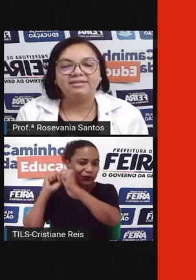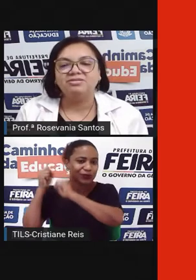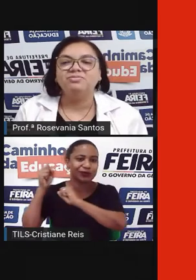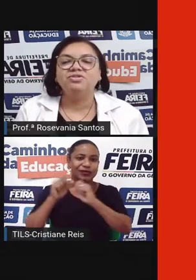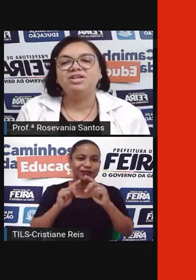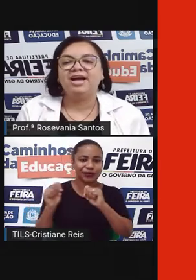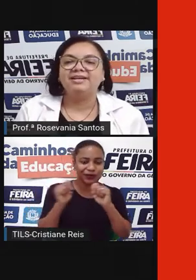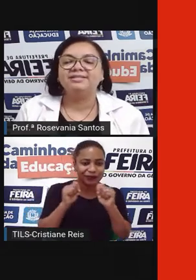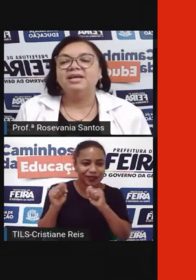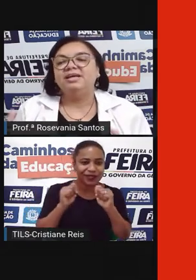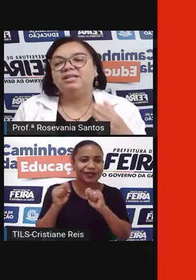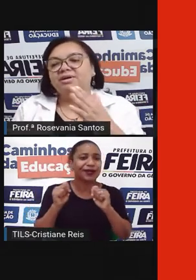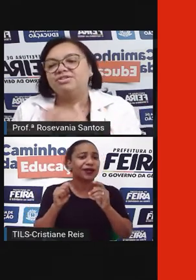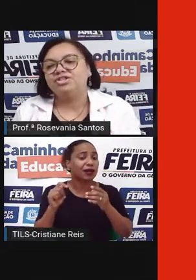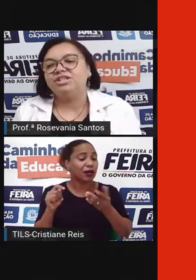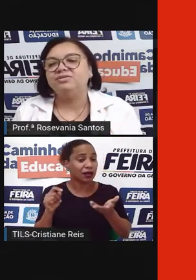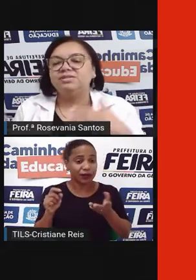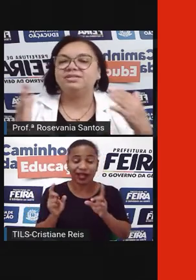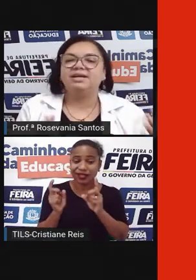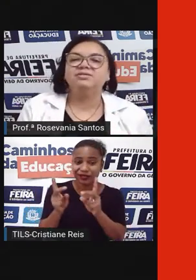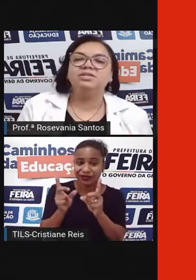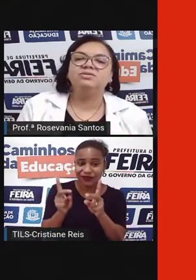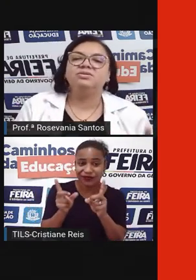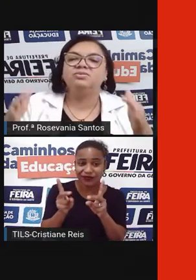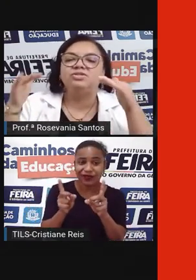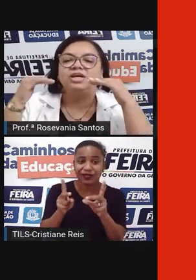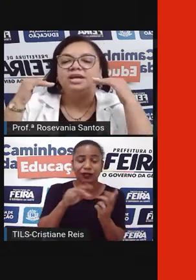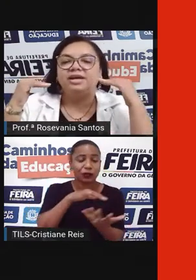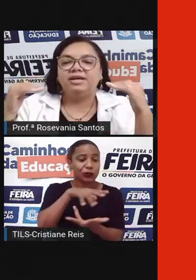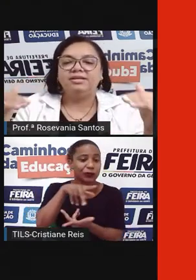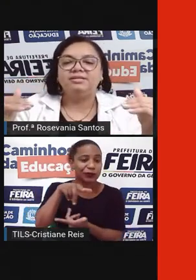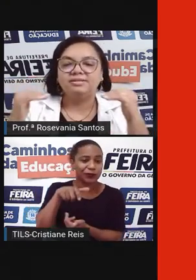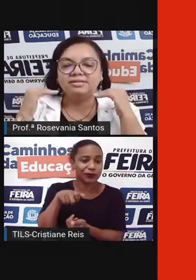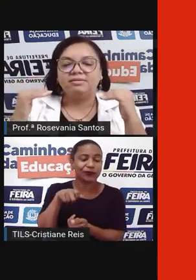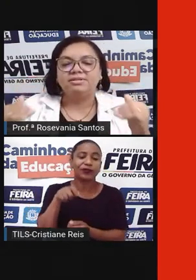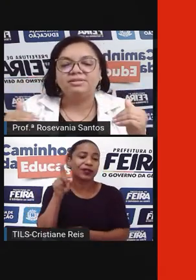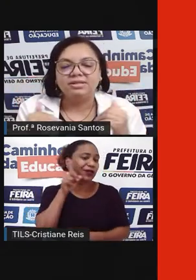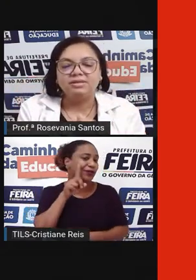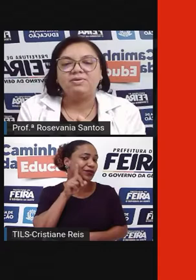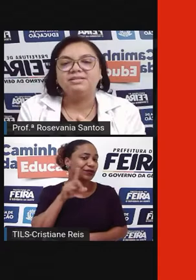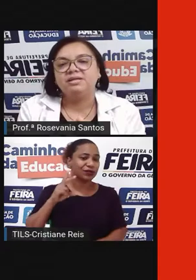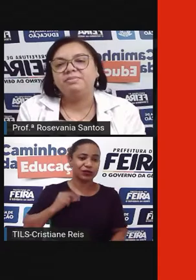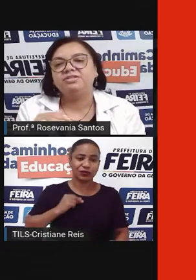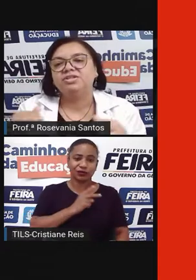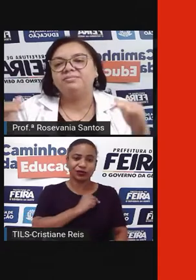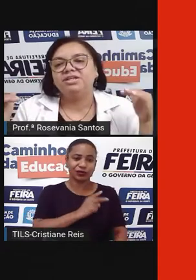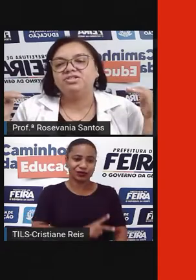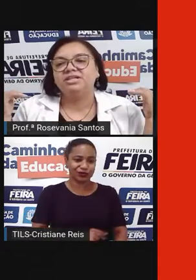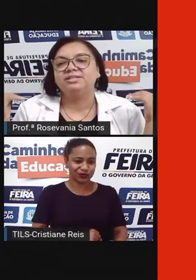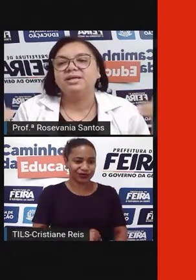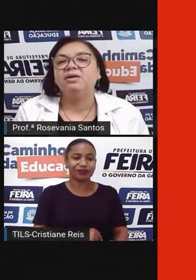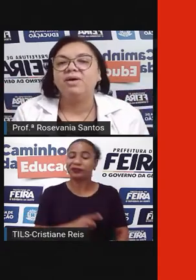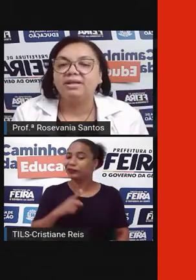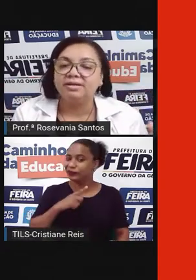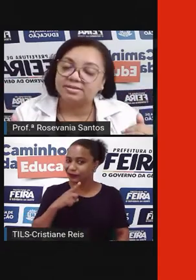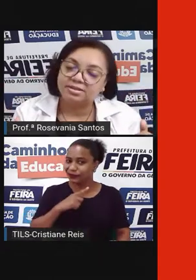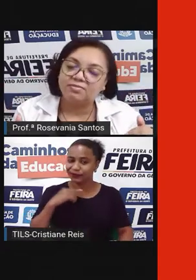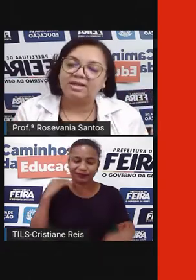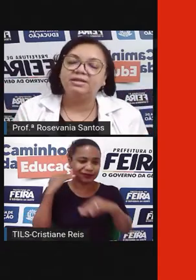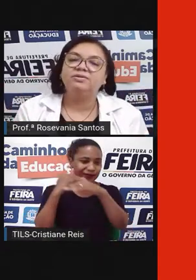mercados mundiais. Então, a China e os Estados Unidos, hoje, eles estão, assim, quase que praticamente, né, se